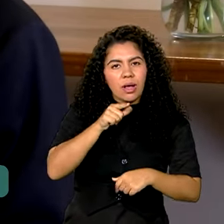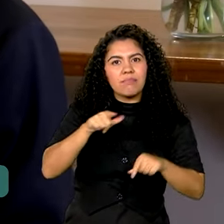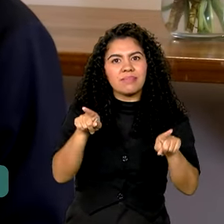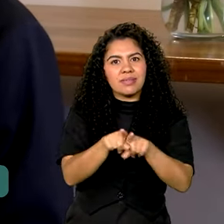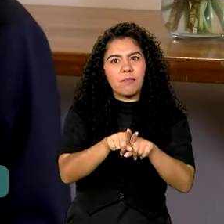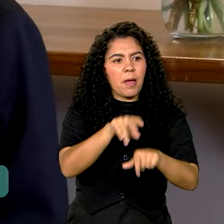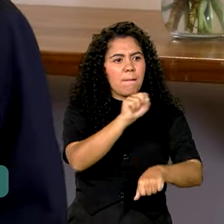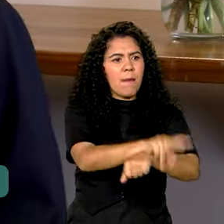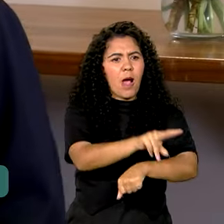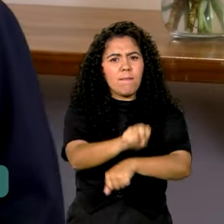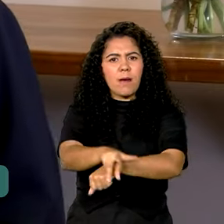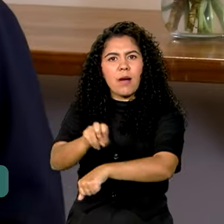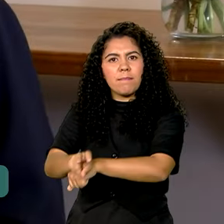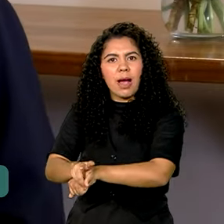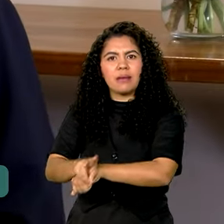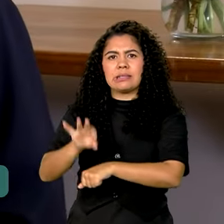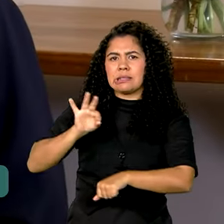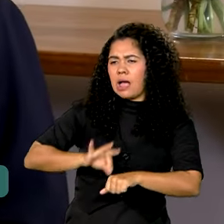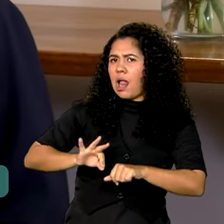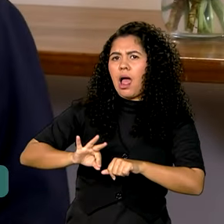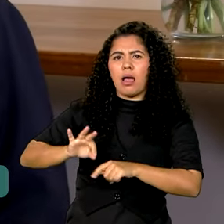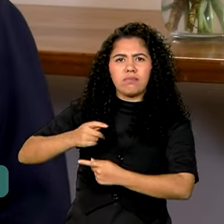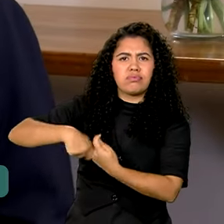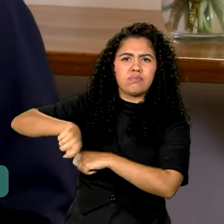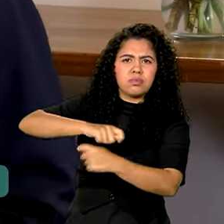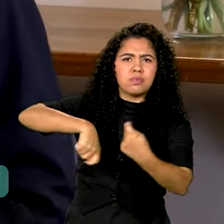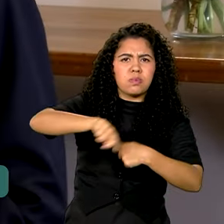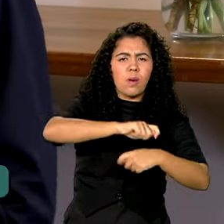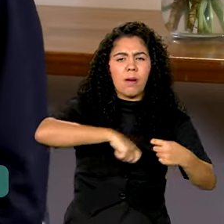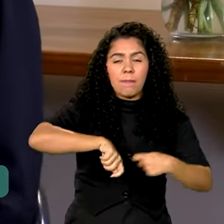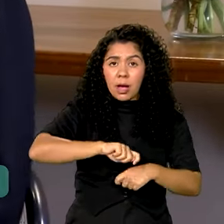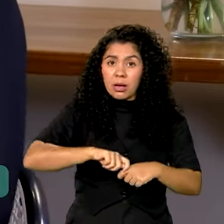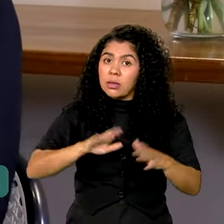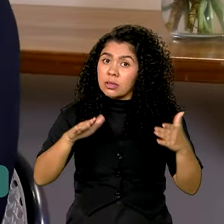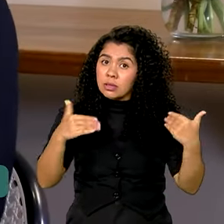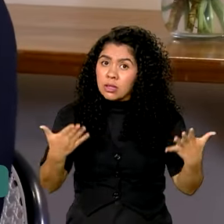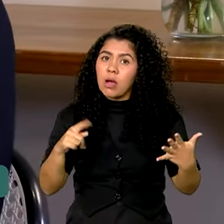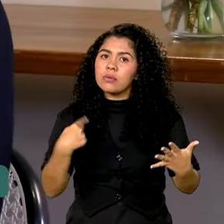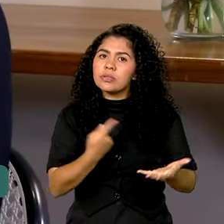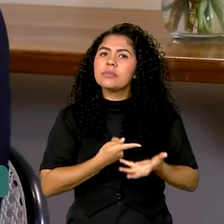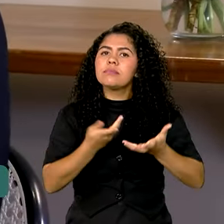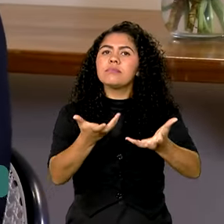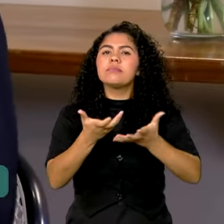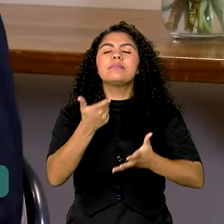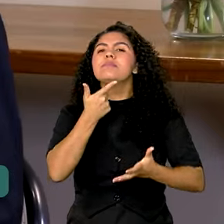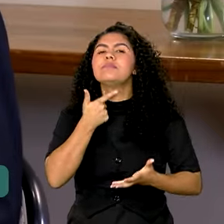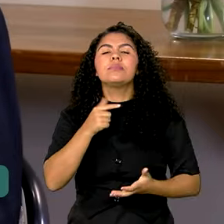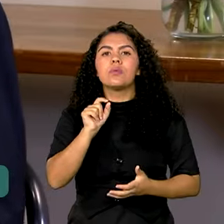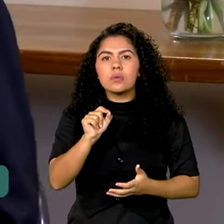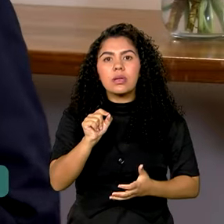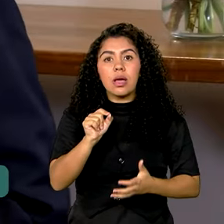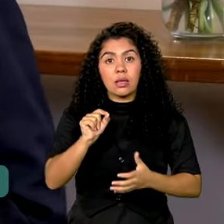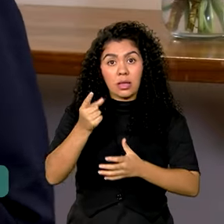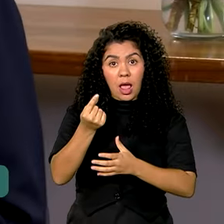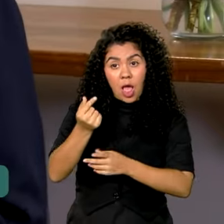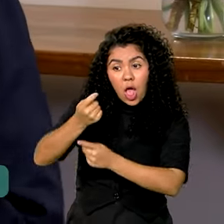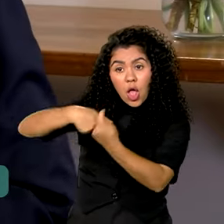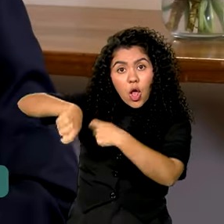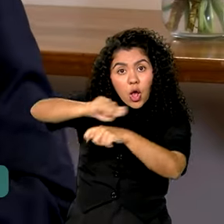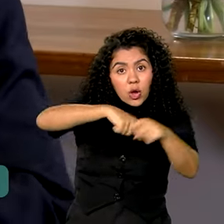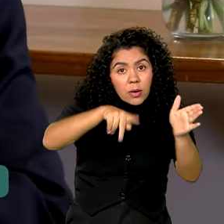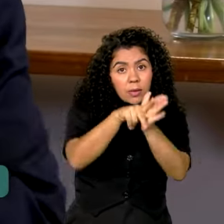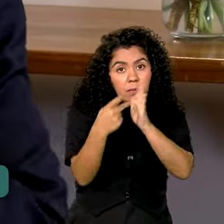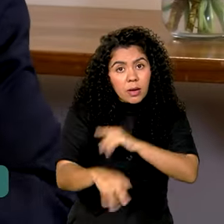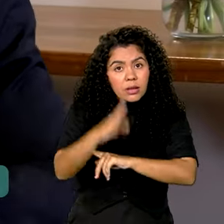mais emprego, que gera mais salário, que gera mais consumo. Então, o que nós queremos é fazer com que a economia brasileira